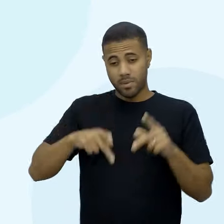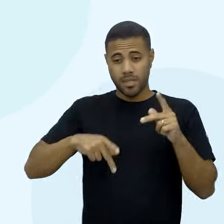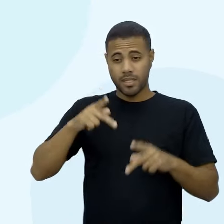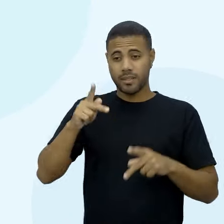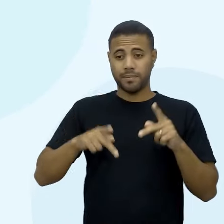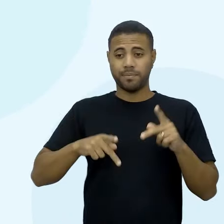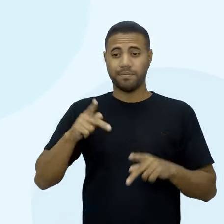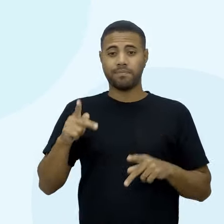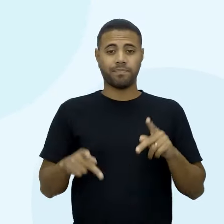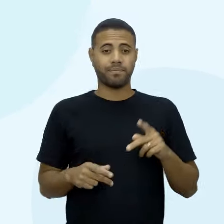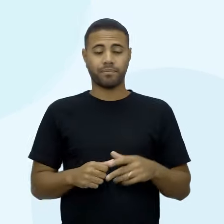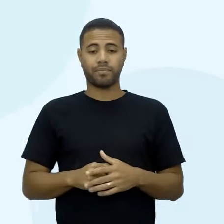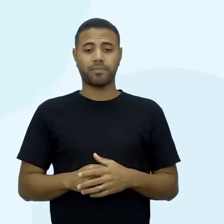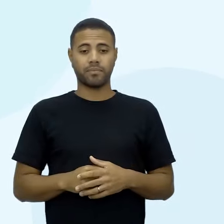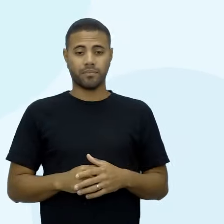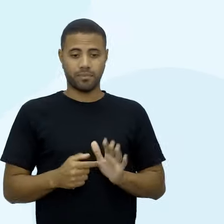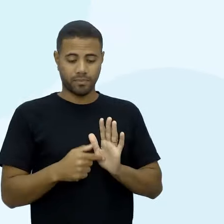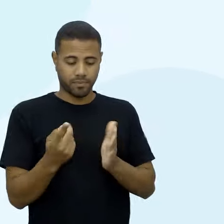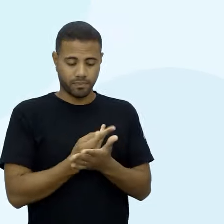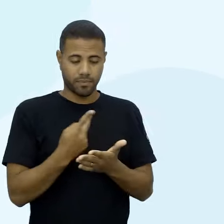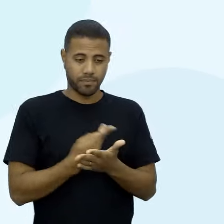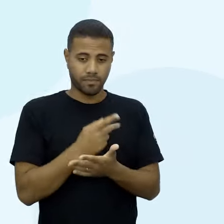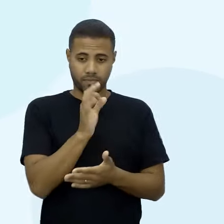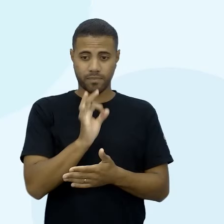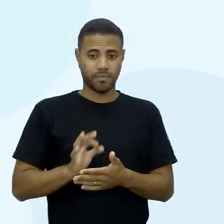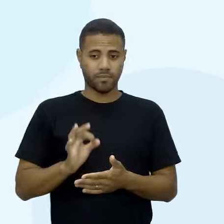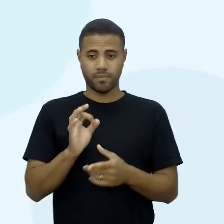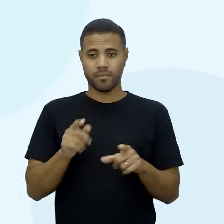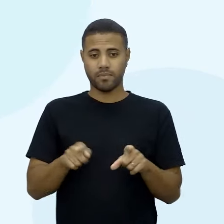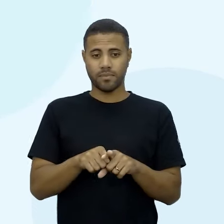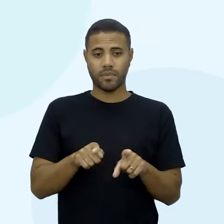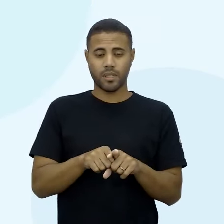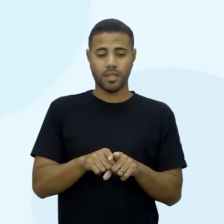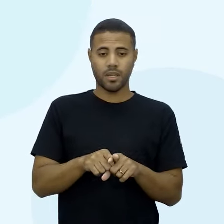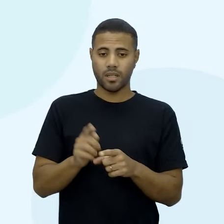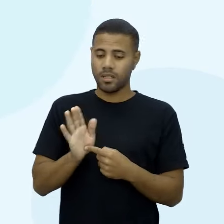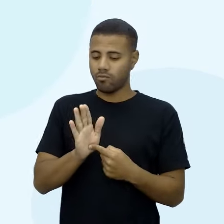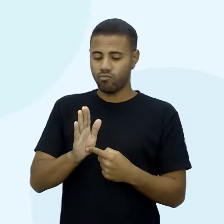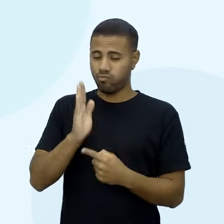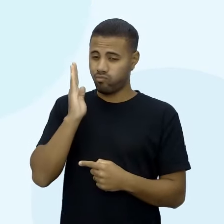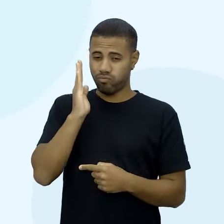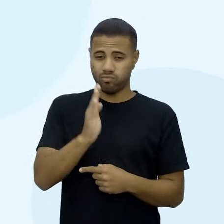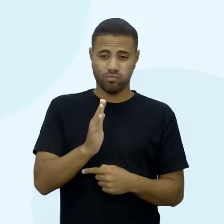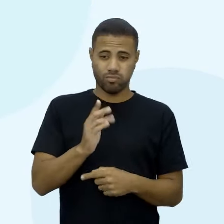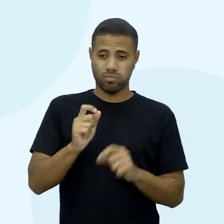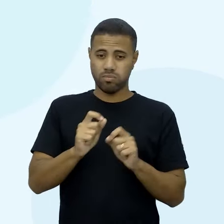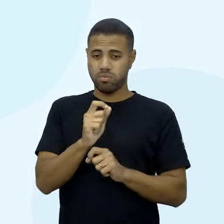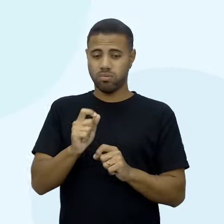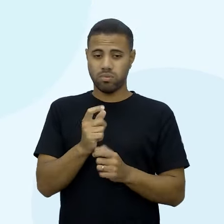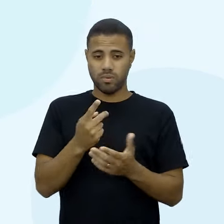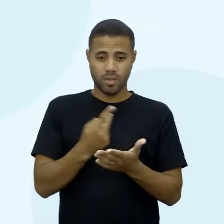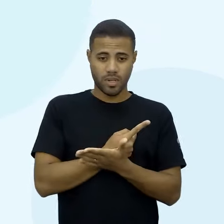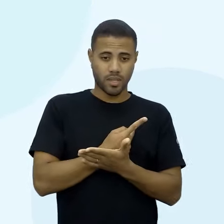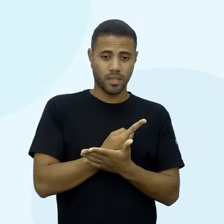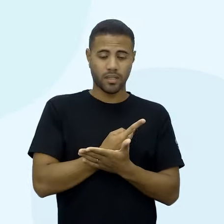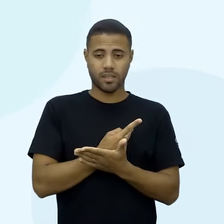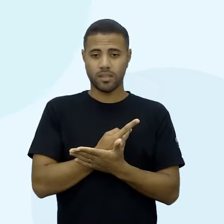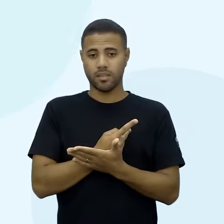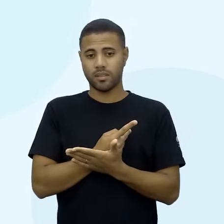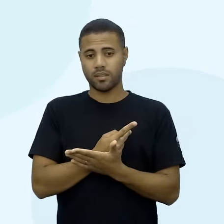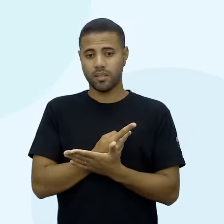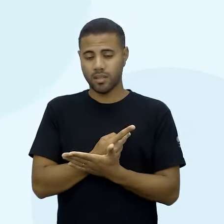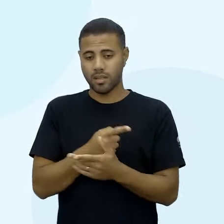considerando a margem de erro escolhida, ou seja, existe aí uma relação direta entre a margem de erro